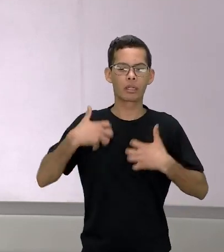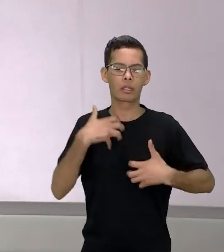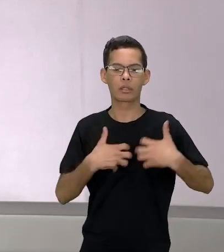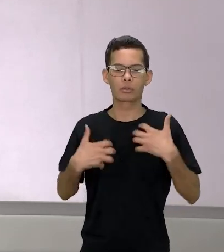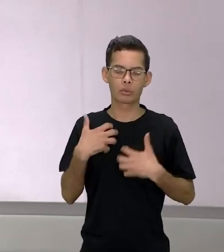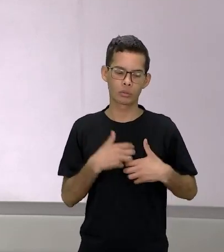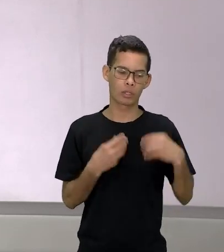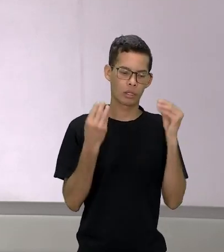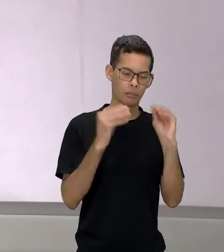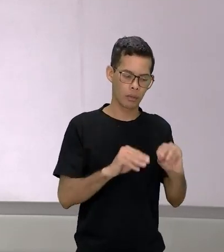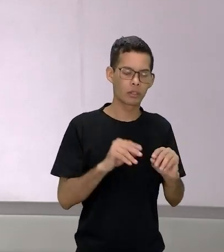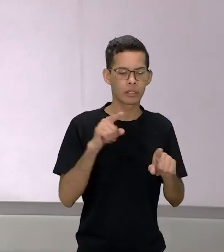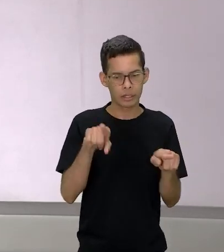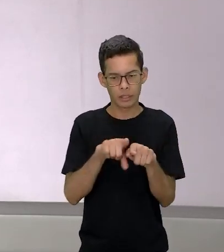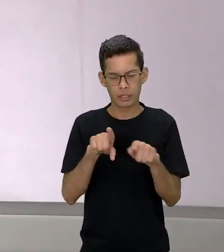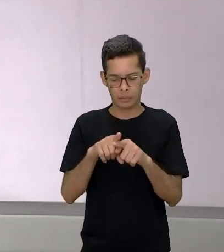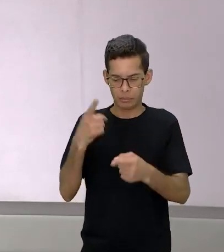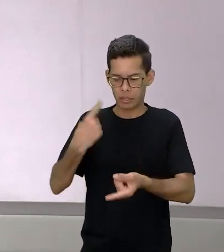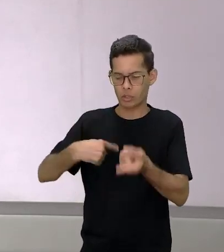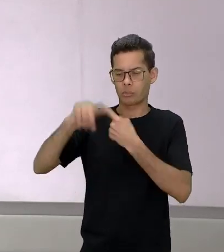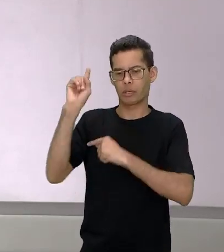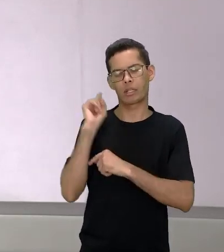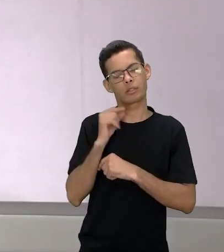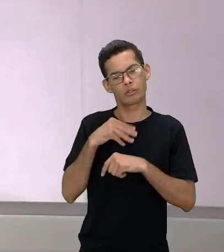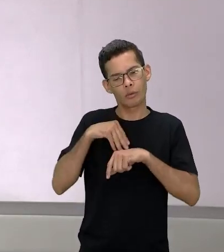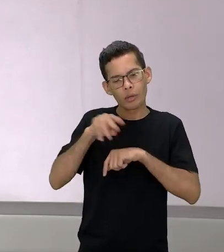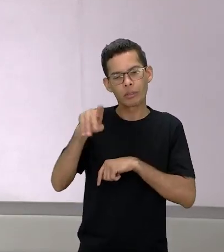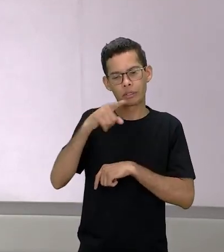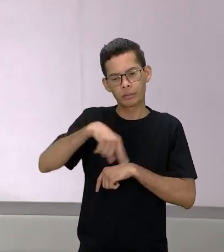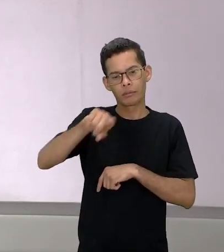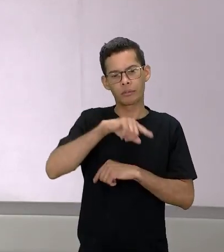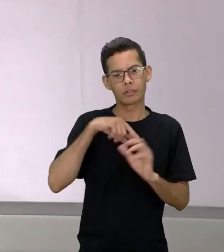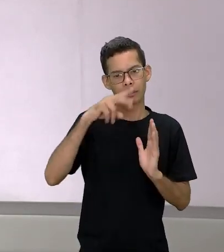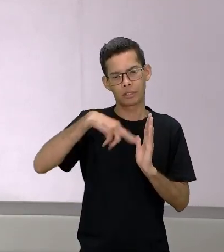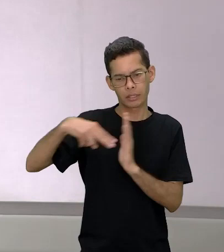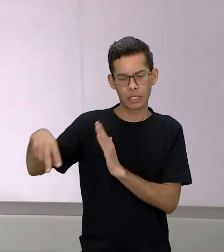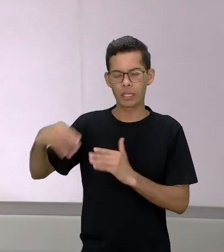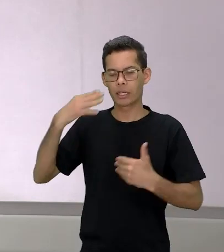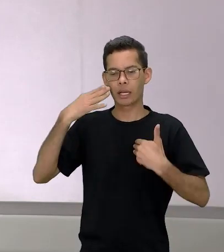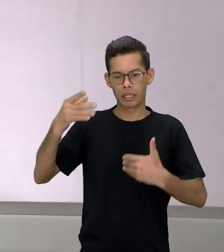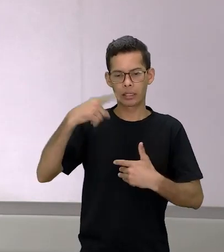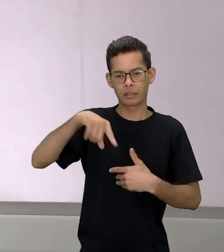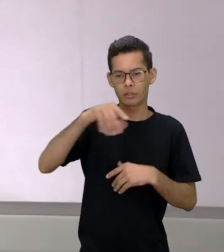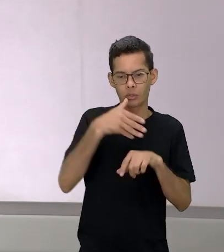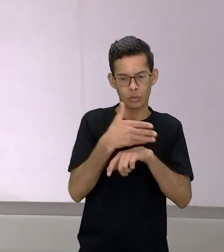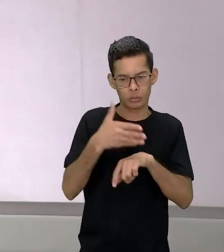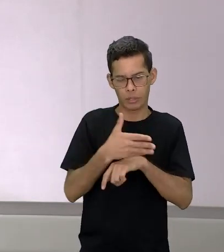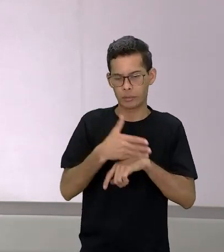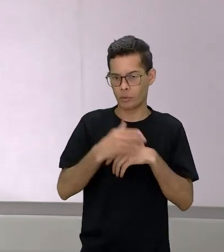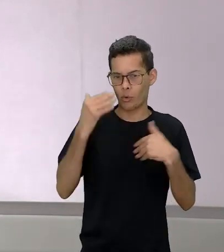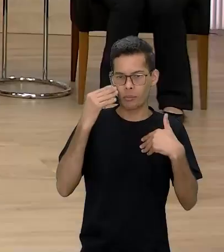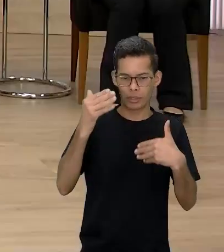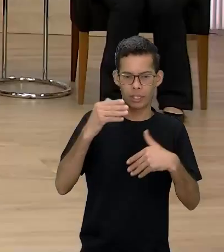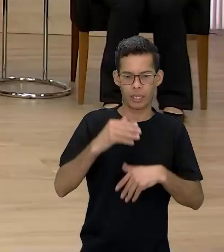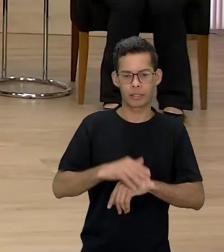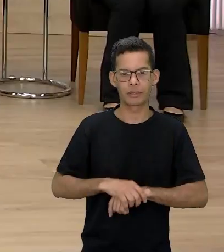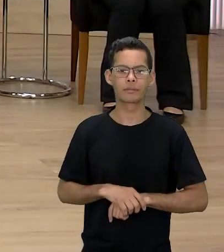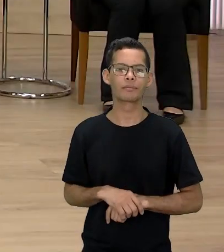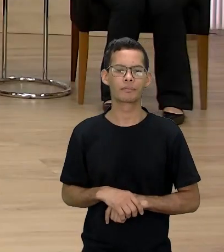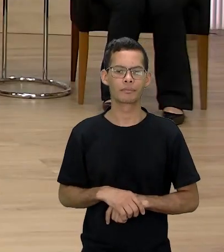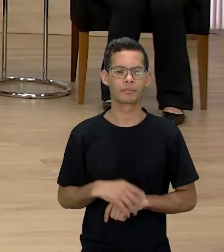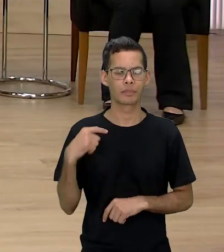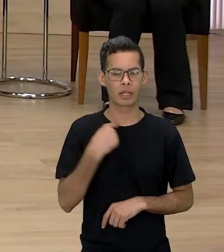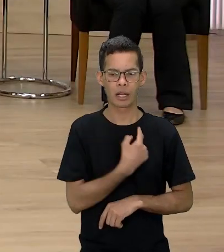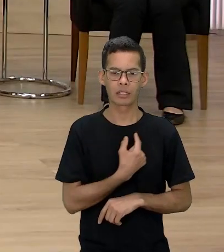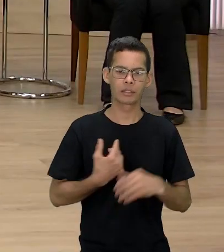superação então fica essa indicação e eu agradeço muito a todos que participaram muito obrigado a